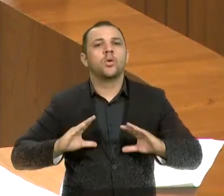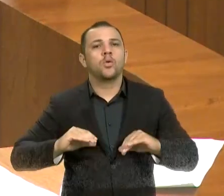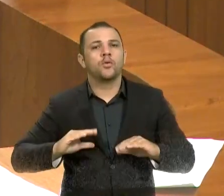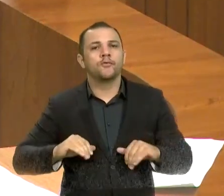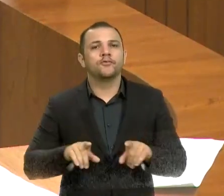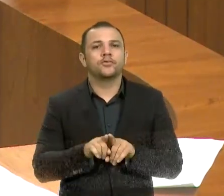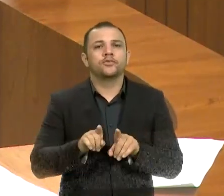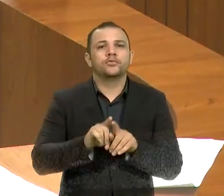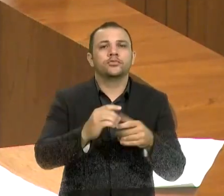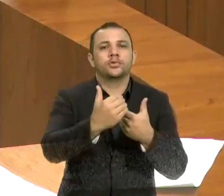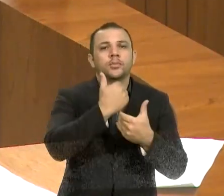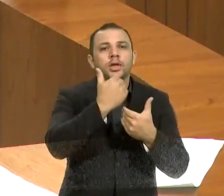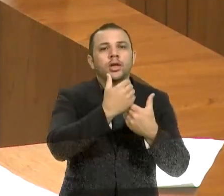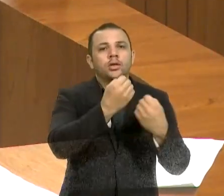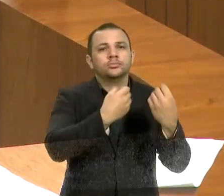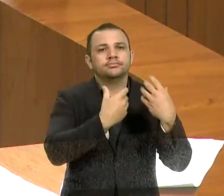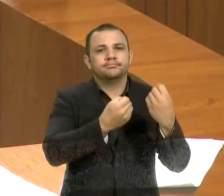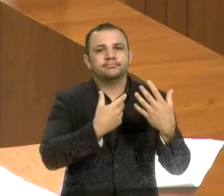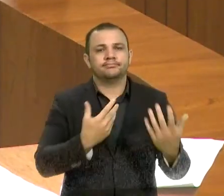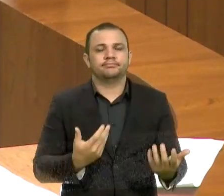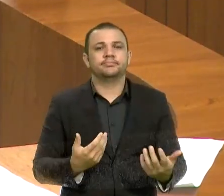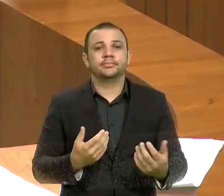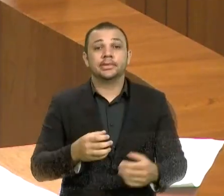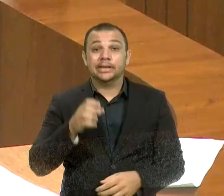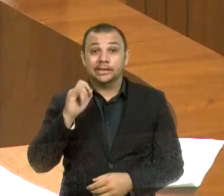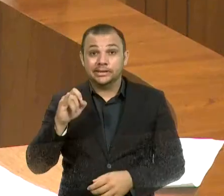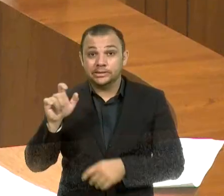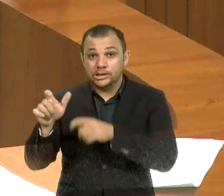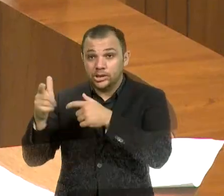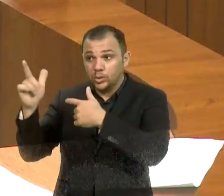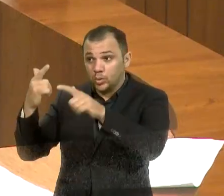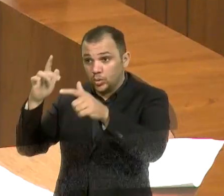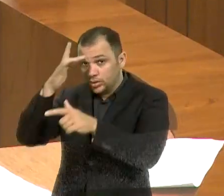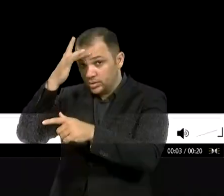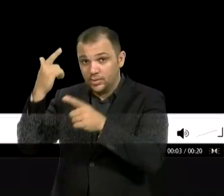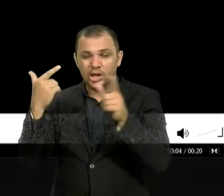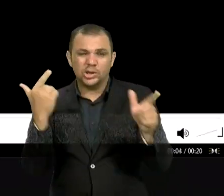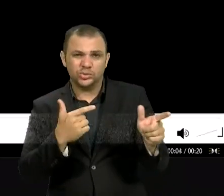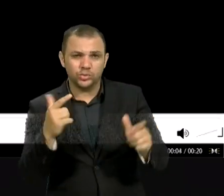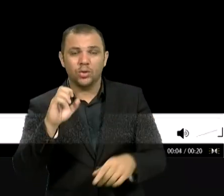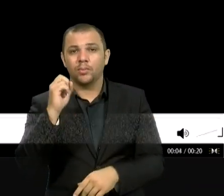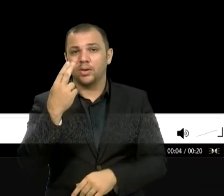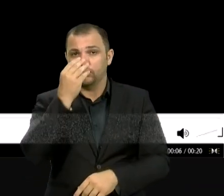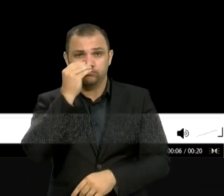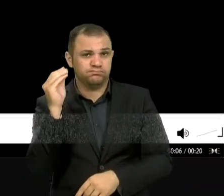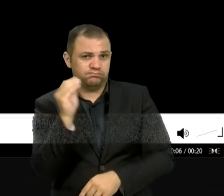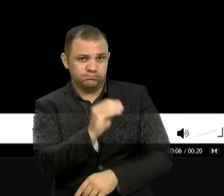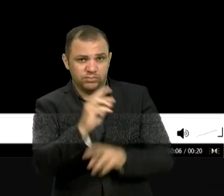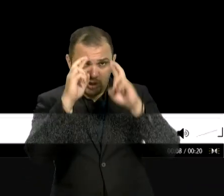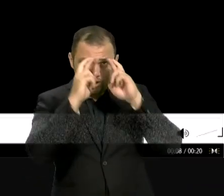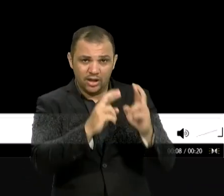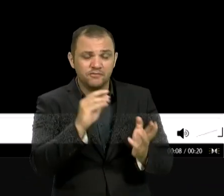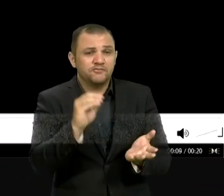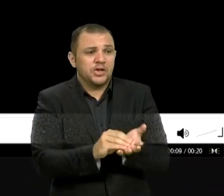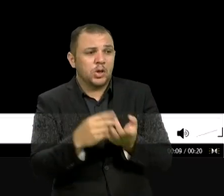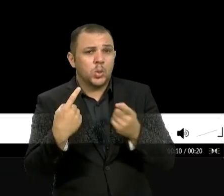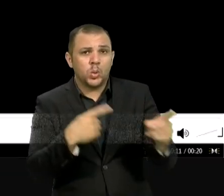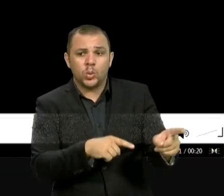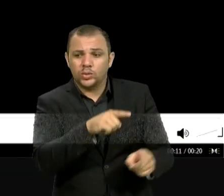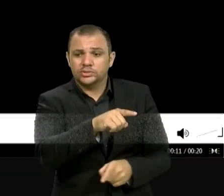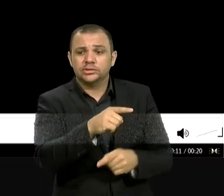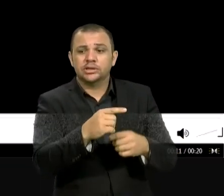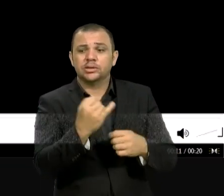zomba ou desrespeita essa parte fundamental da vida de outra pessoa, isso não apenas atinge